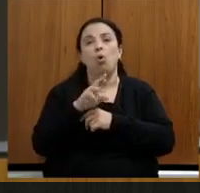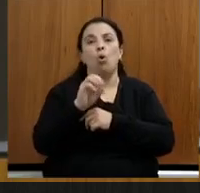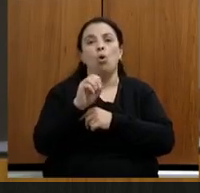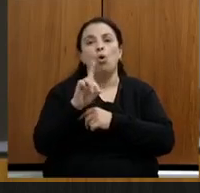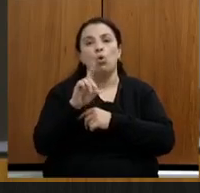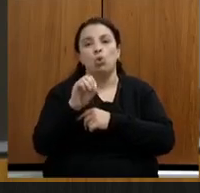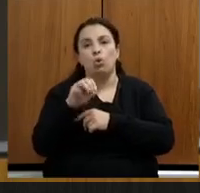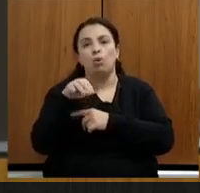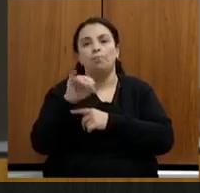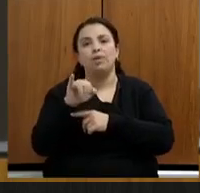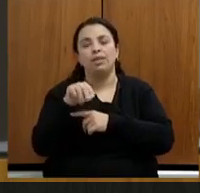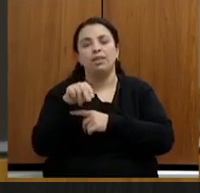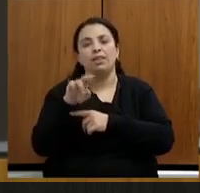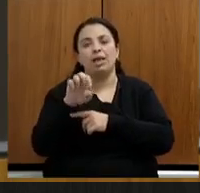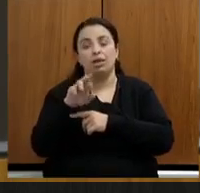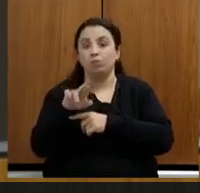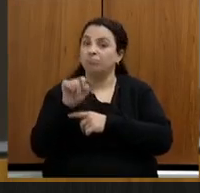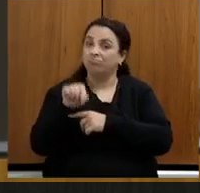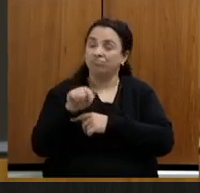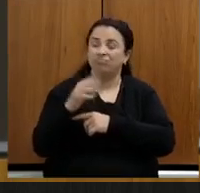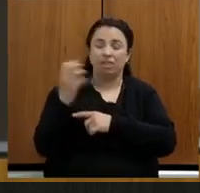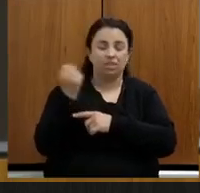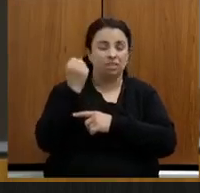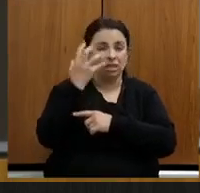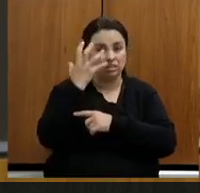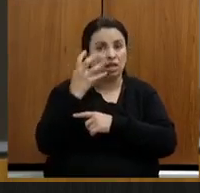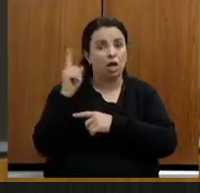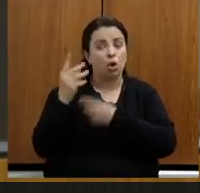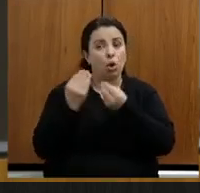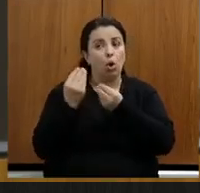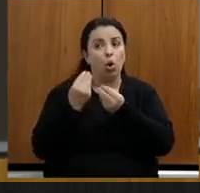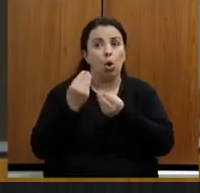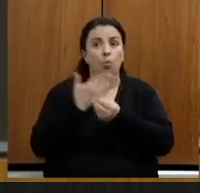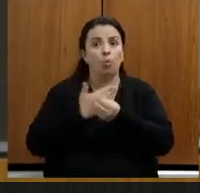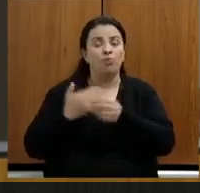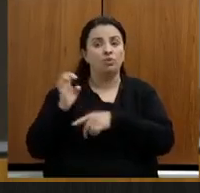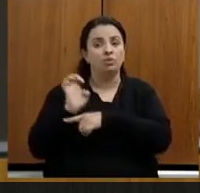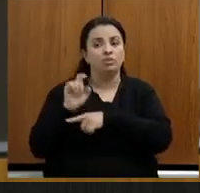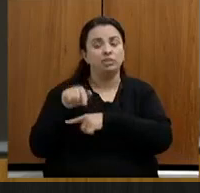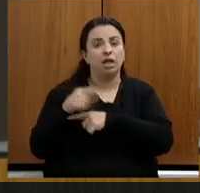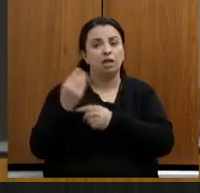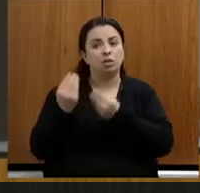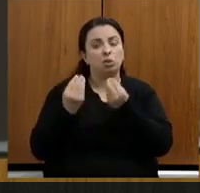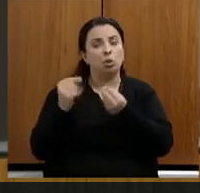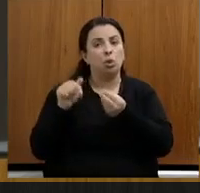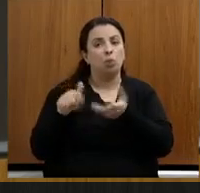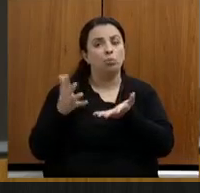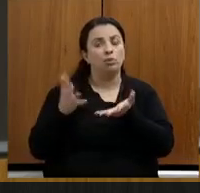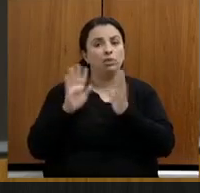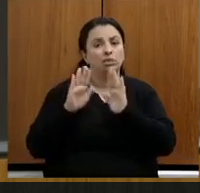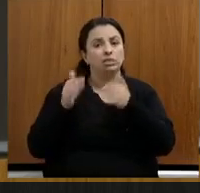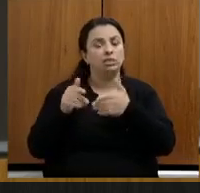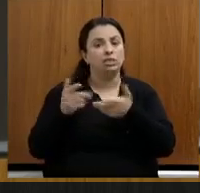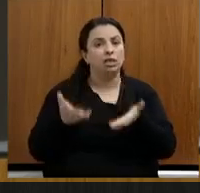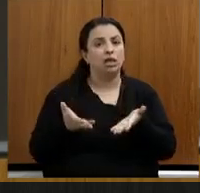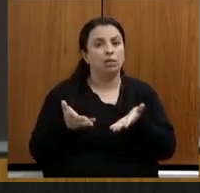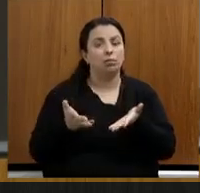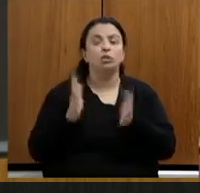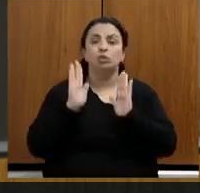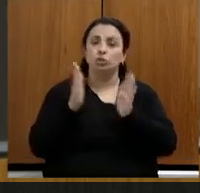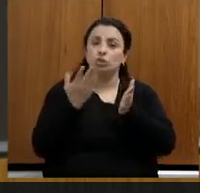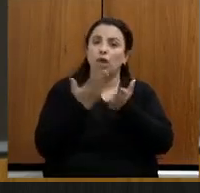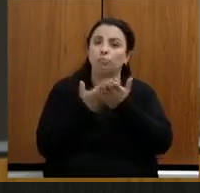o processo como o governo do estado vem conduzindo nós já discutíamos a ausência de estudos ambientais prévios e a